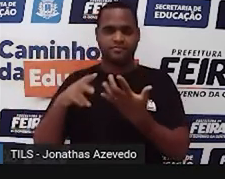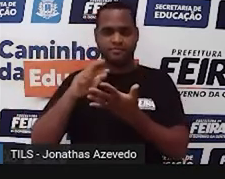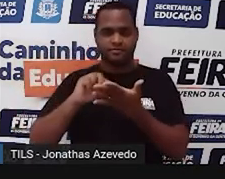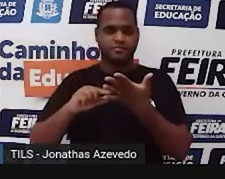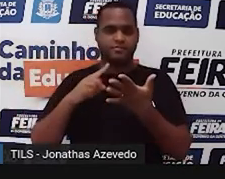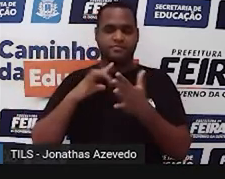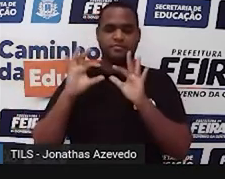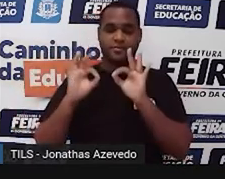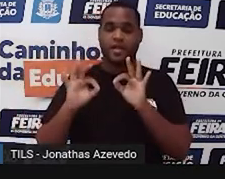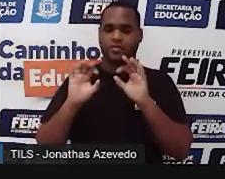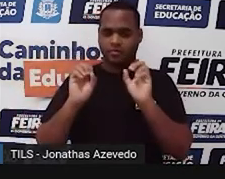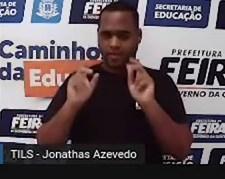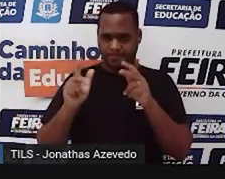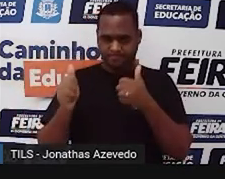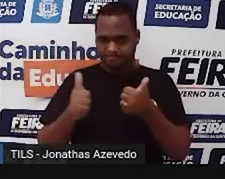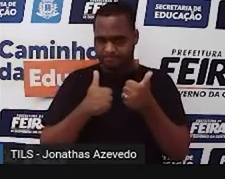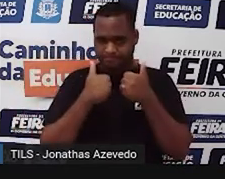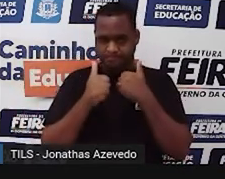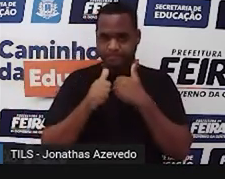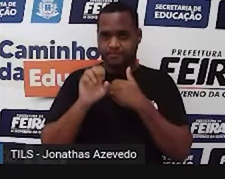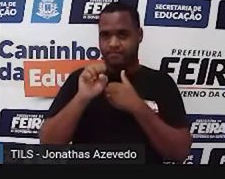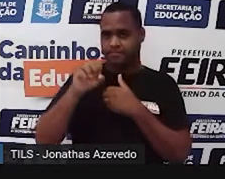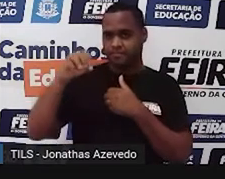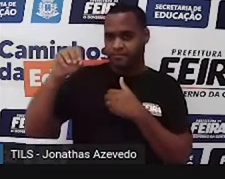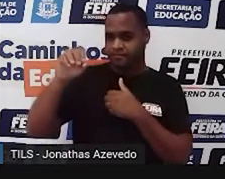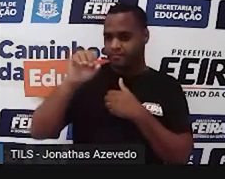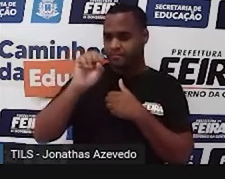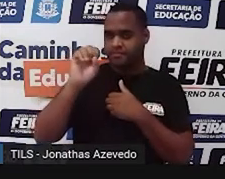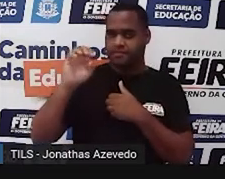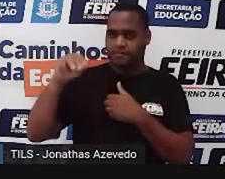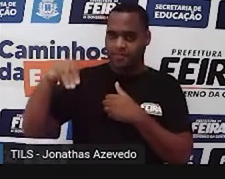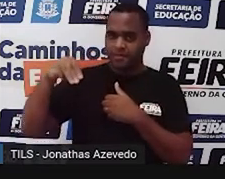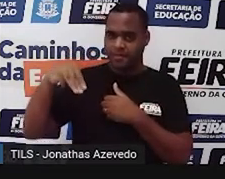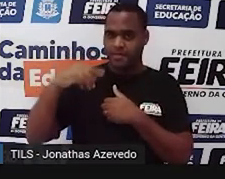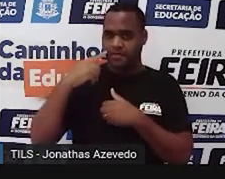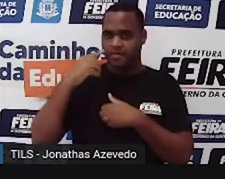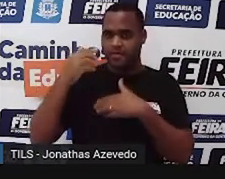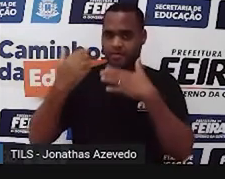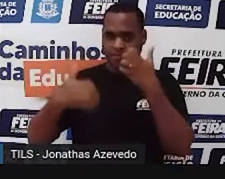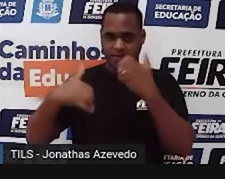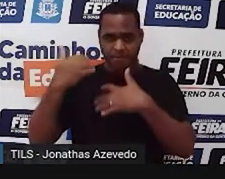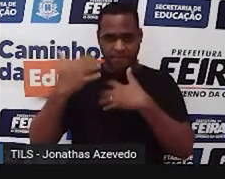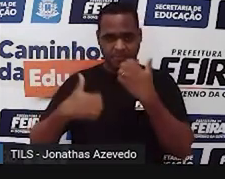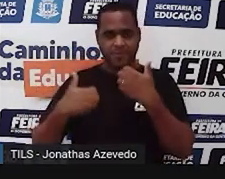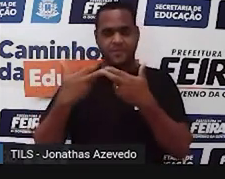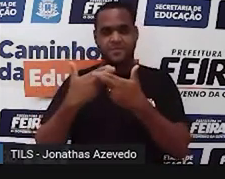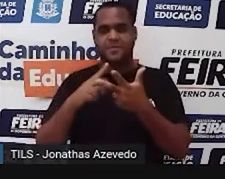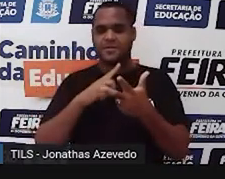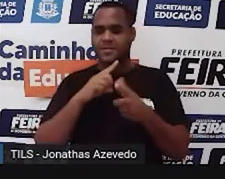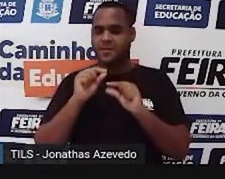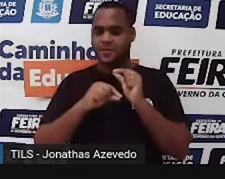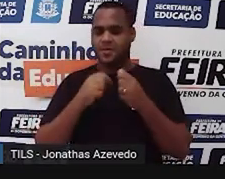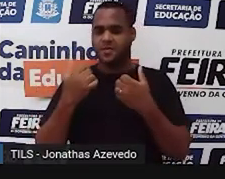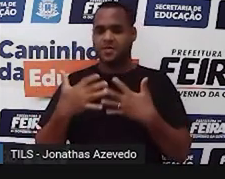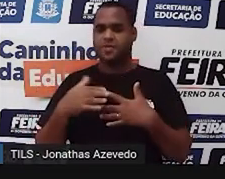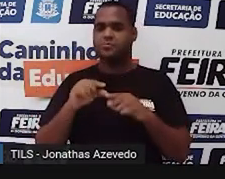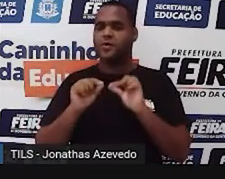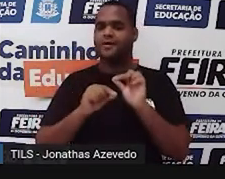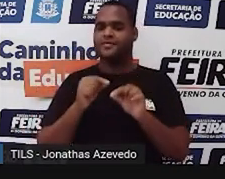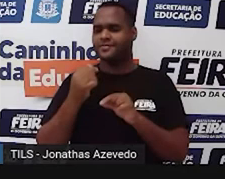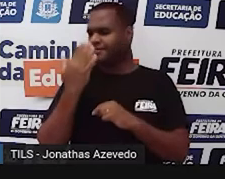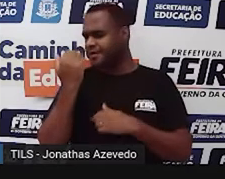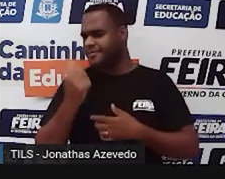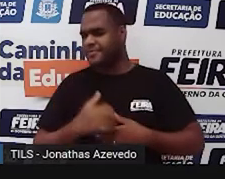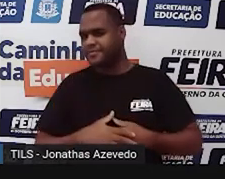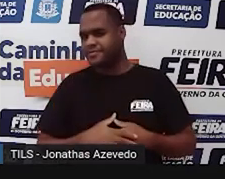Os submúltiplos servem para representar pequenas capacidades, tá bom? E quais são?